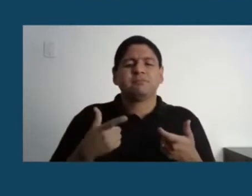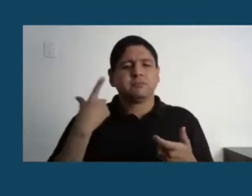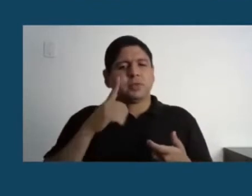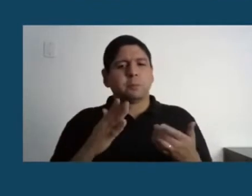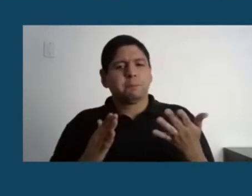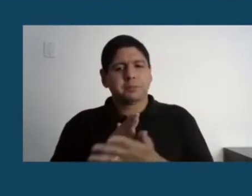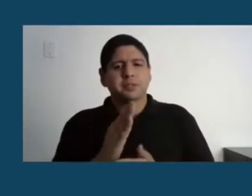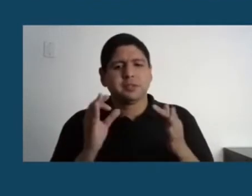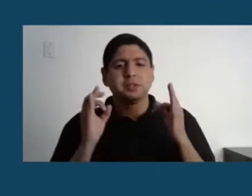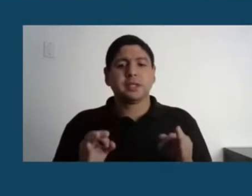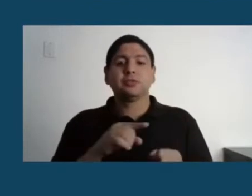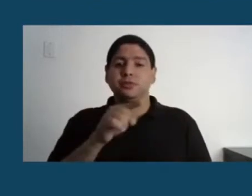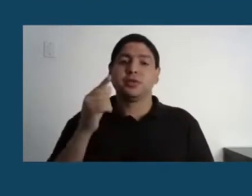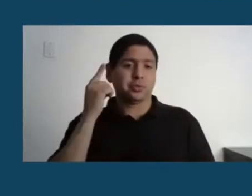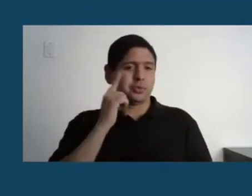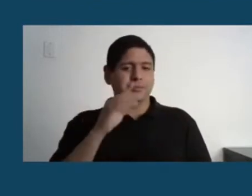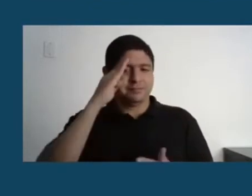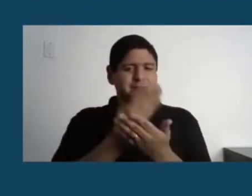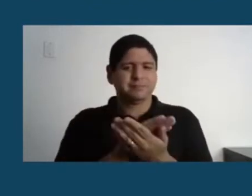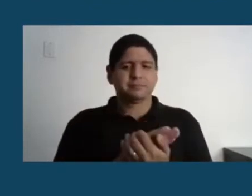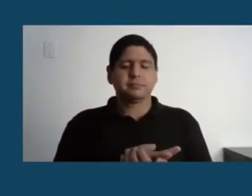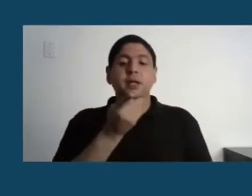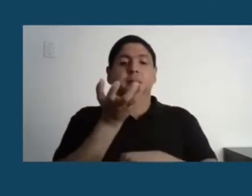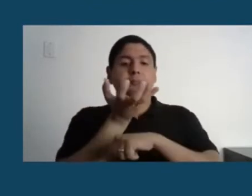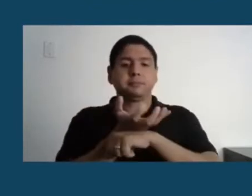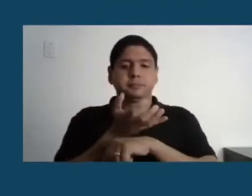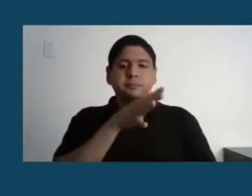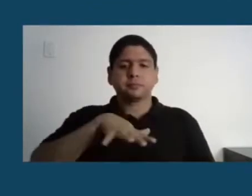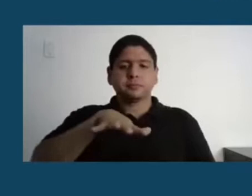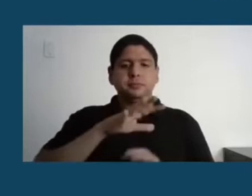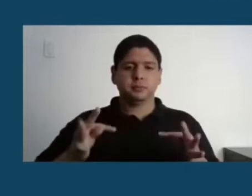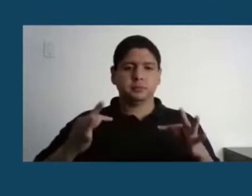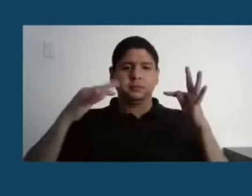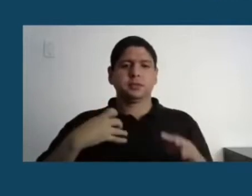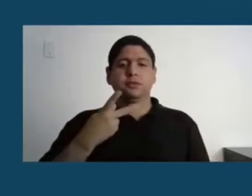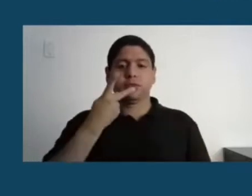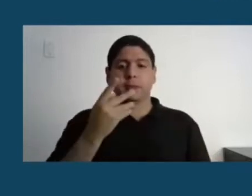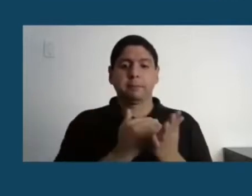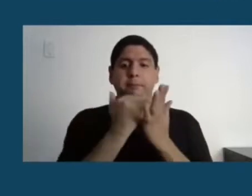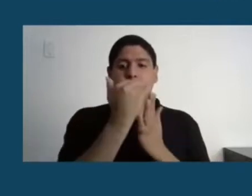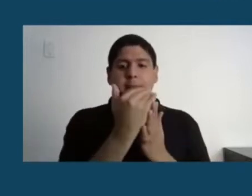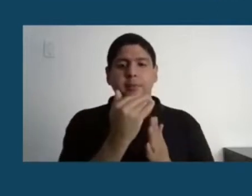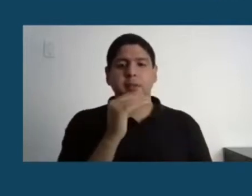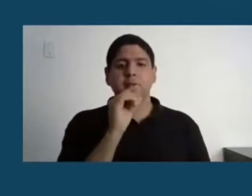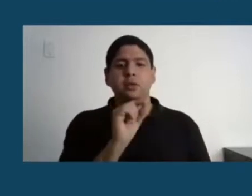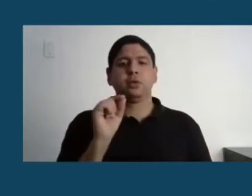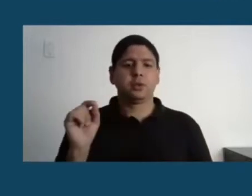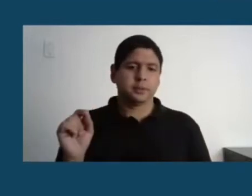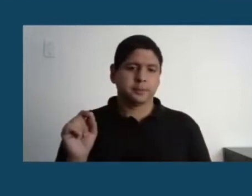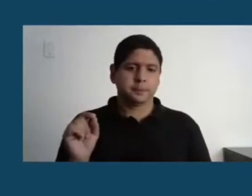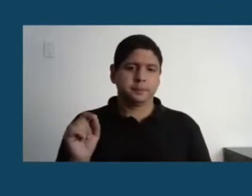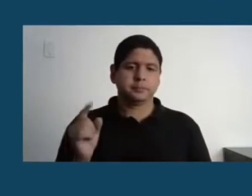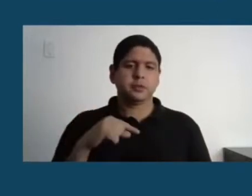está confiante. O Parque, eu não vou falar muito do Parque, eu quero falar mais do que nós